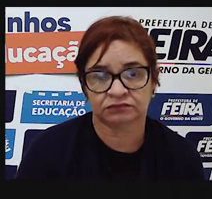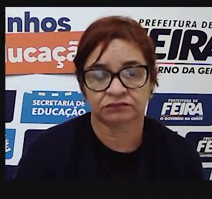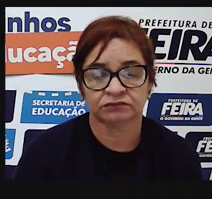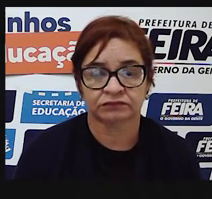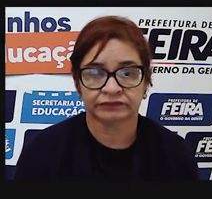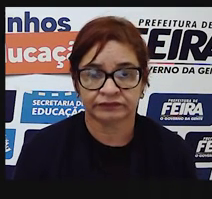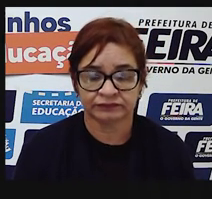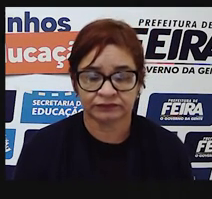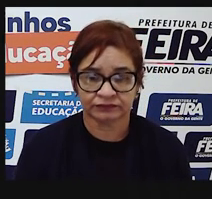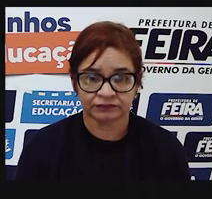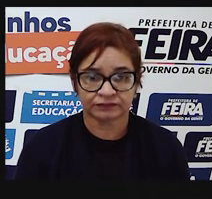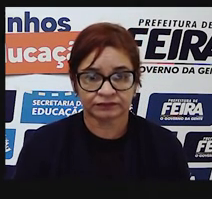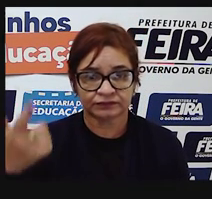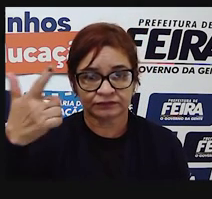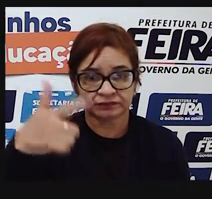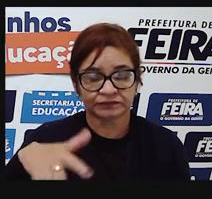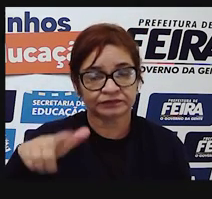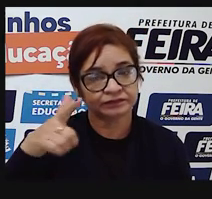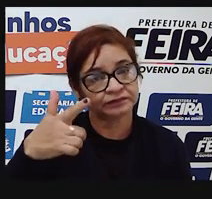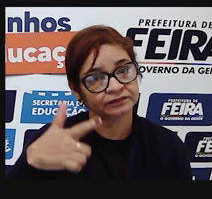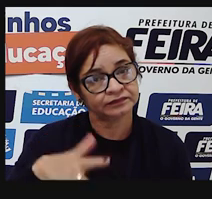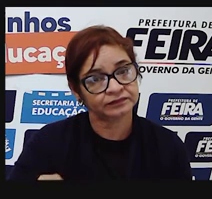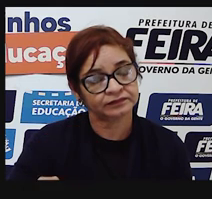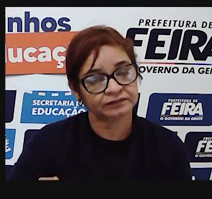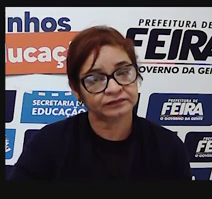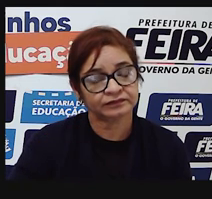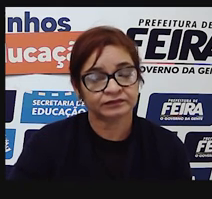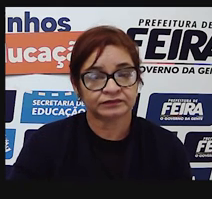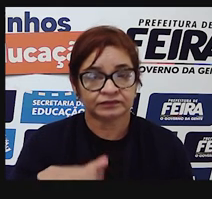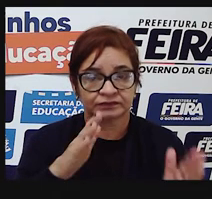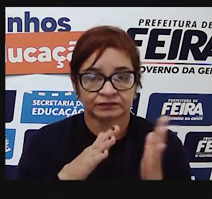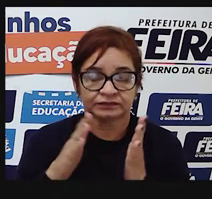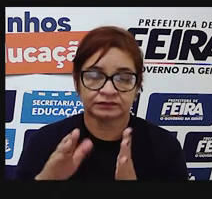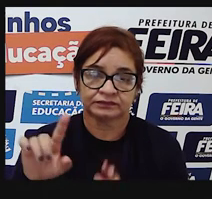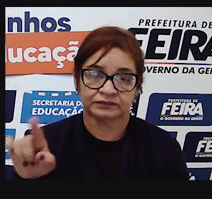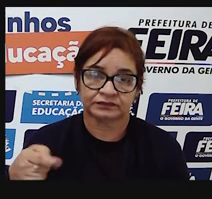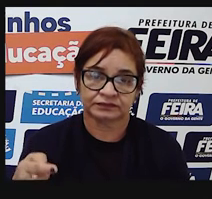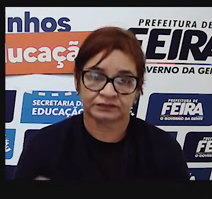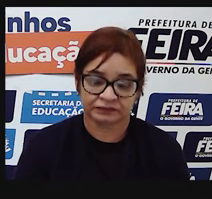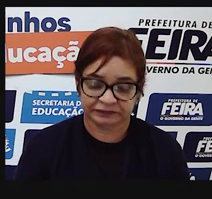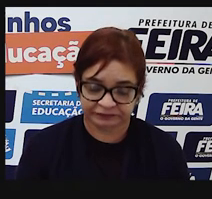quando forem repetidos, eles serão separados por vírgula.